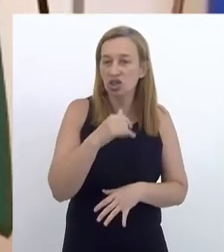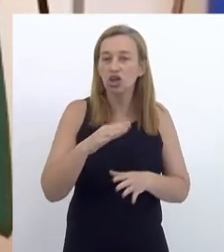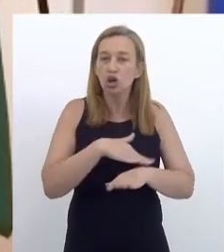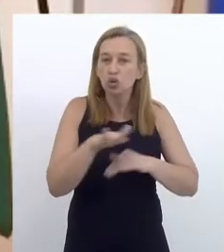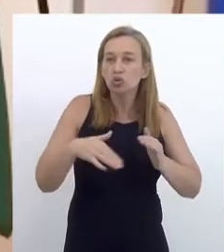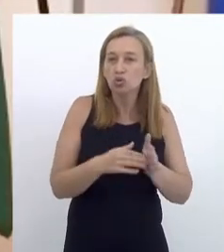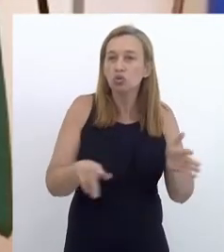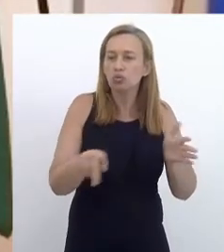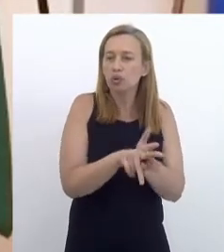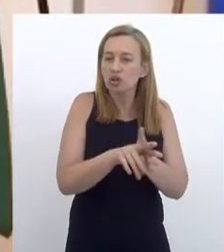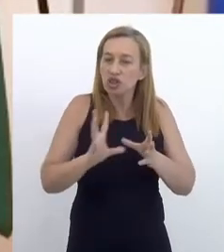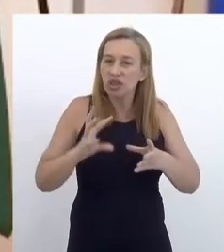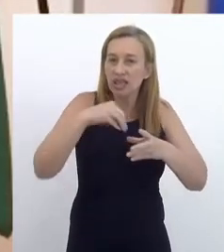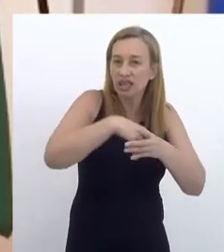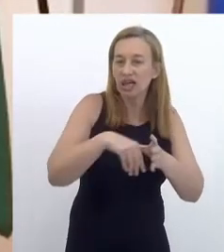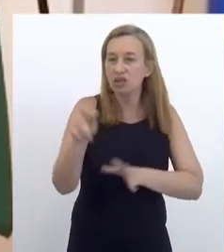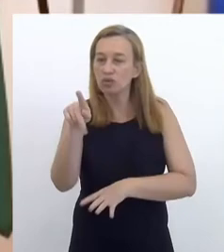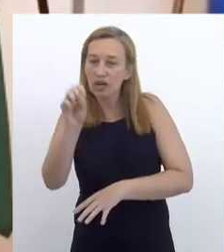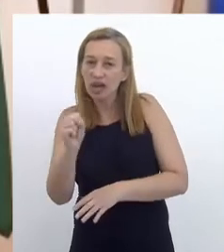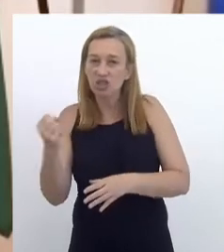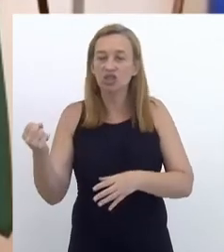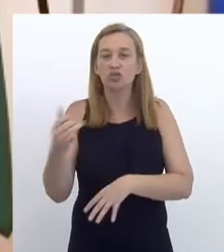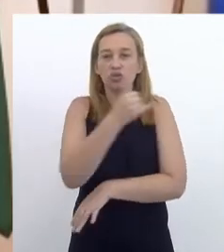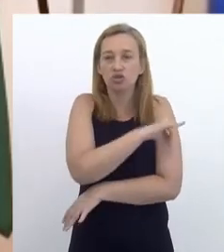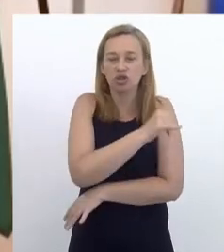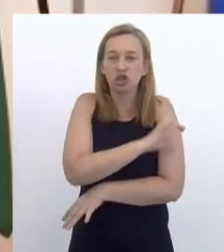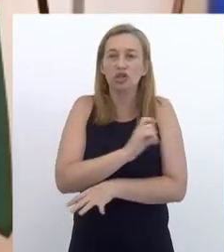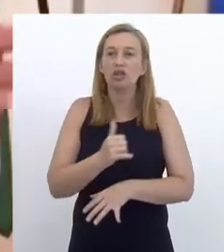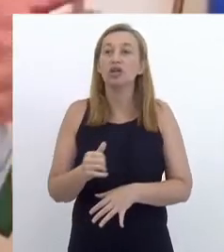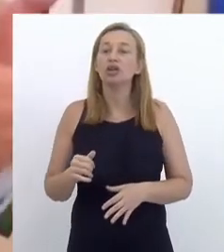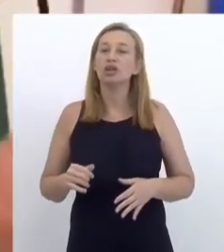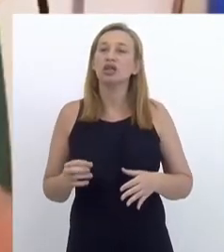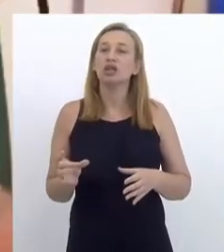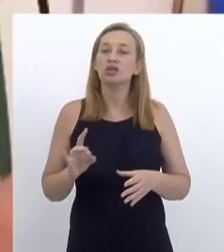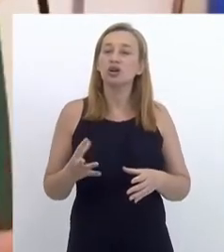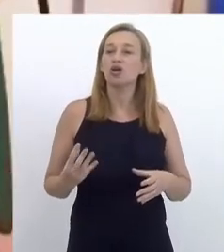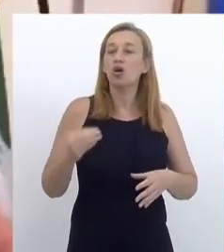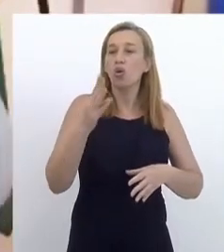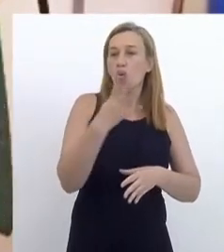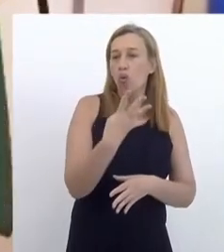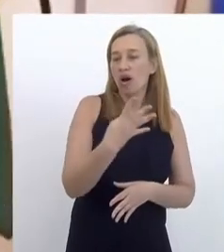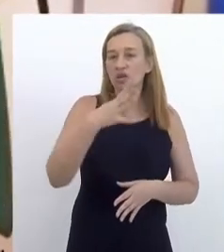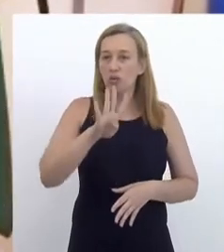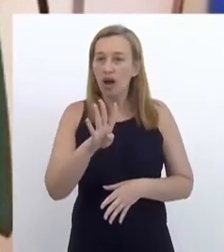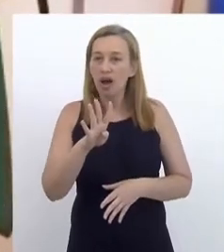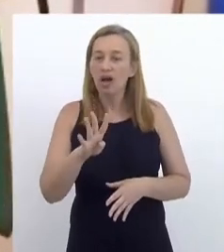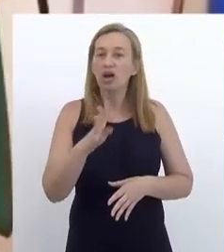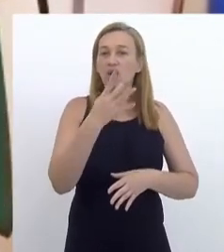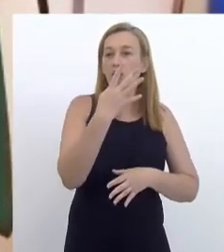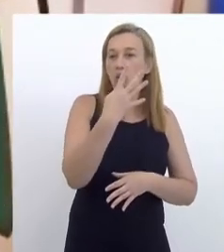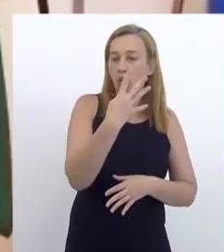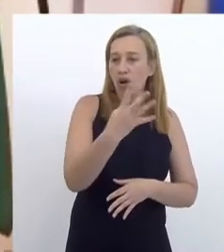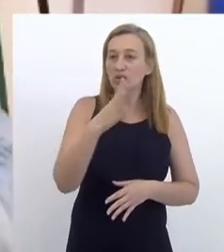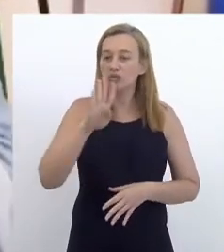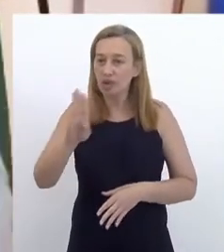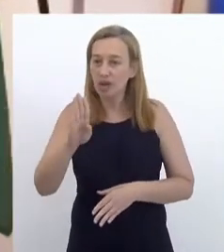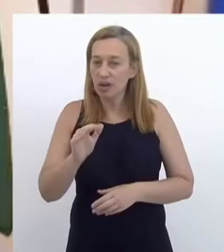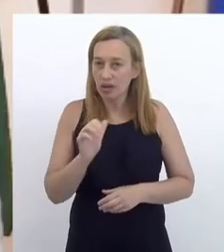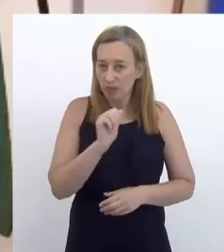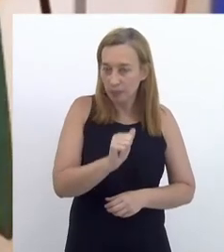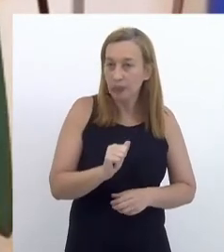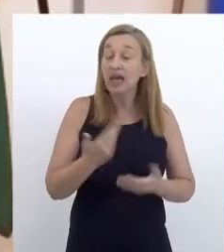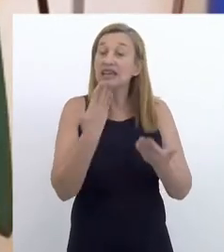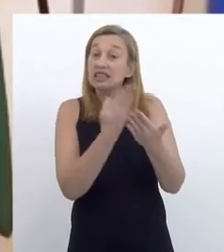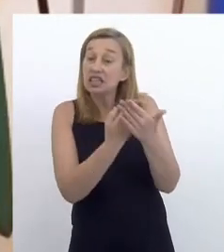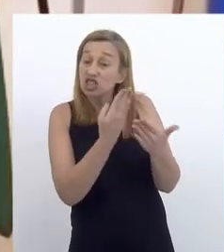da entrada do gás no Rio de Janeiro. Ou seja, ao invés de implantar 4A, implantar 4B. E, nesse